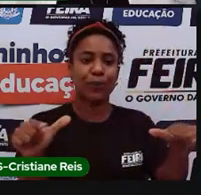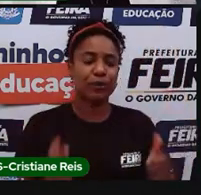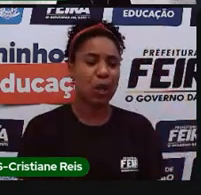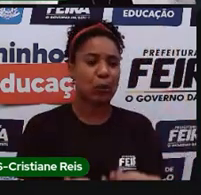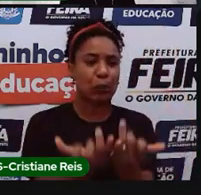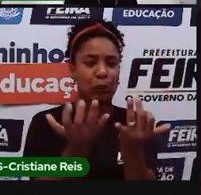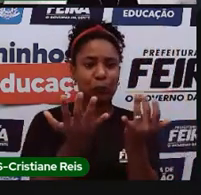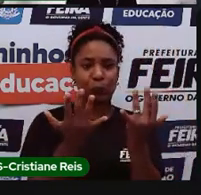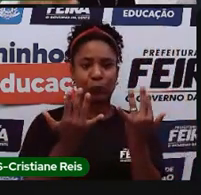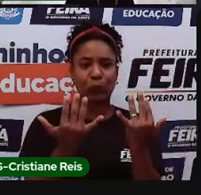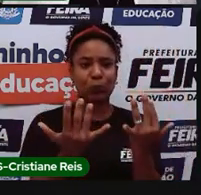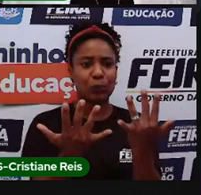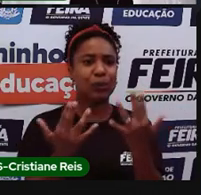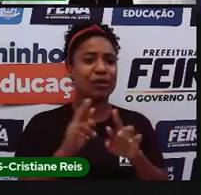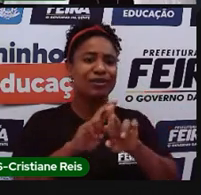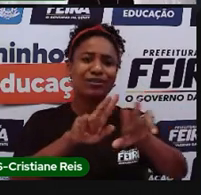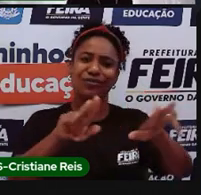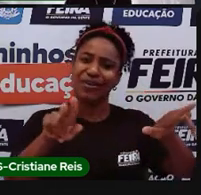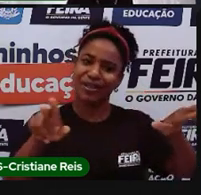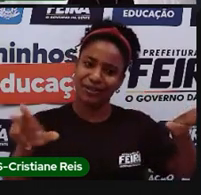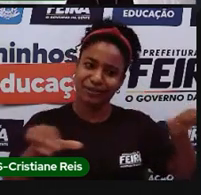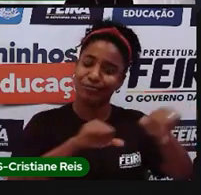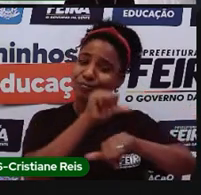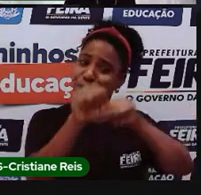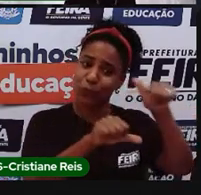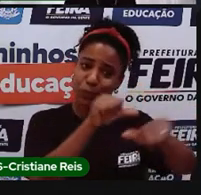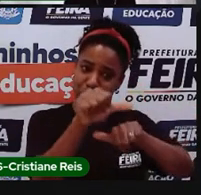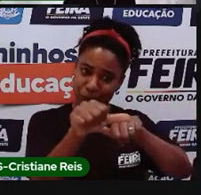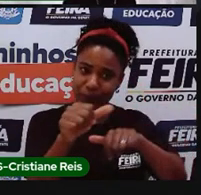queimadas, e aí a vegetação, ela modifica, né.